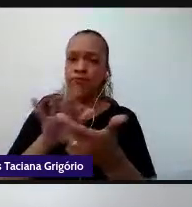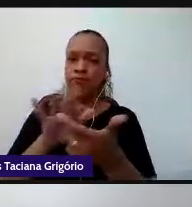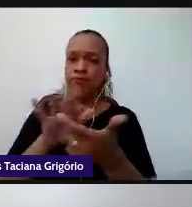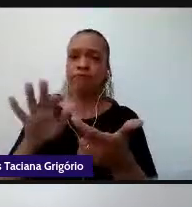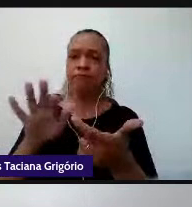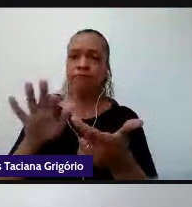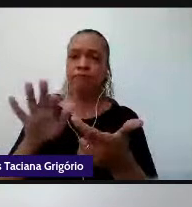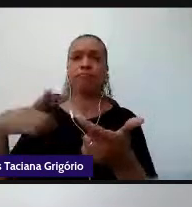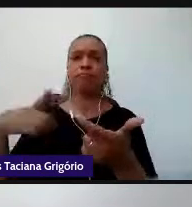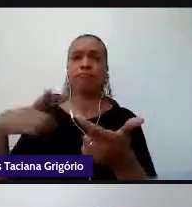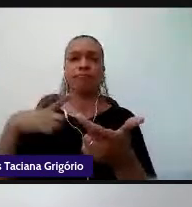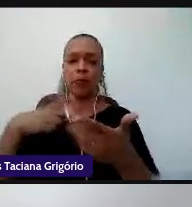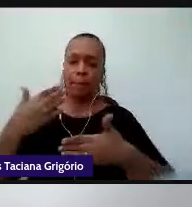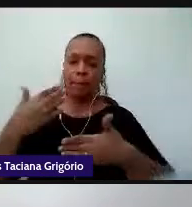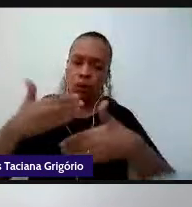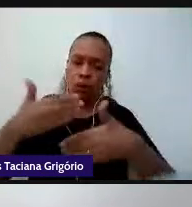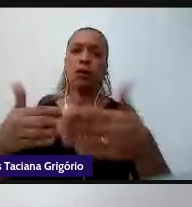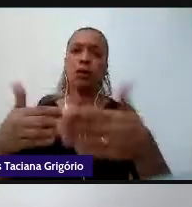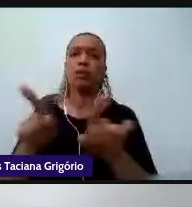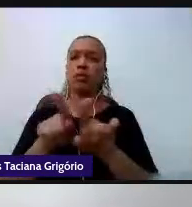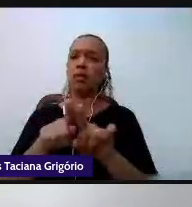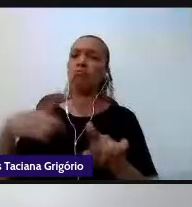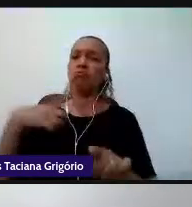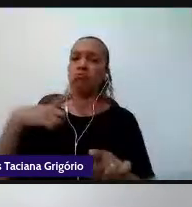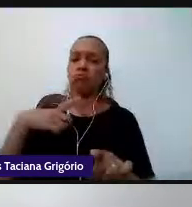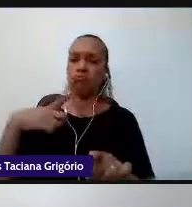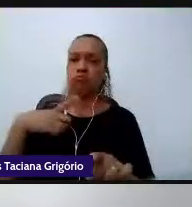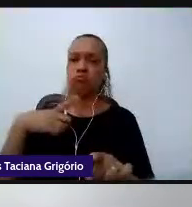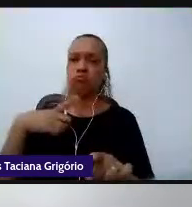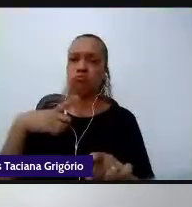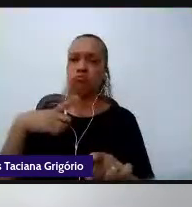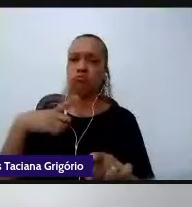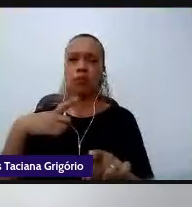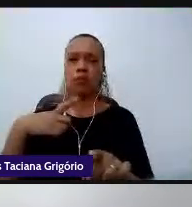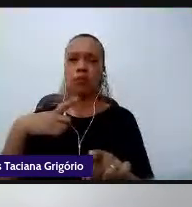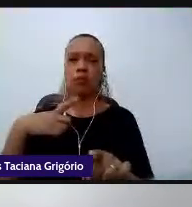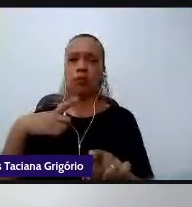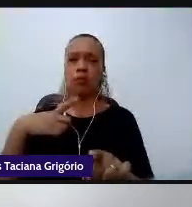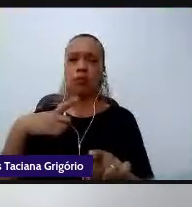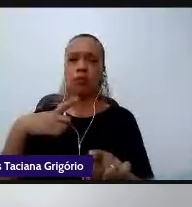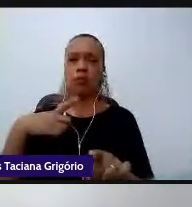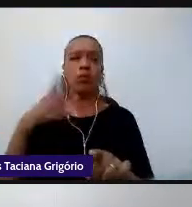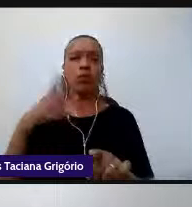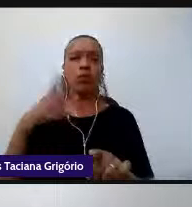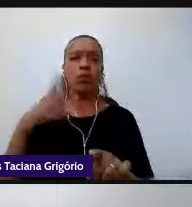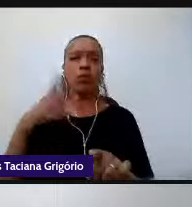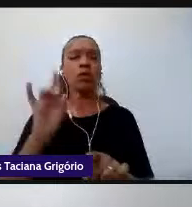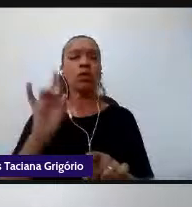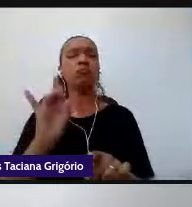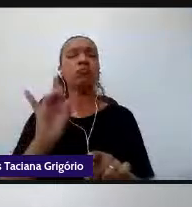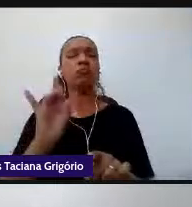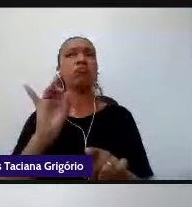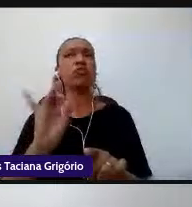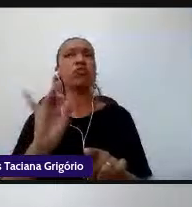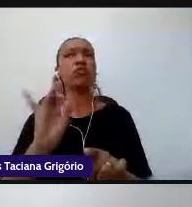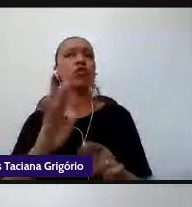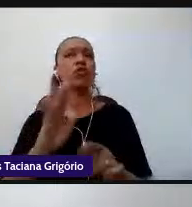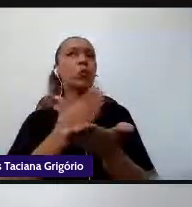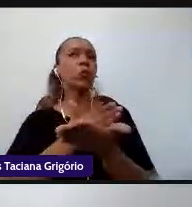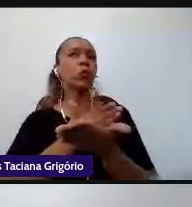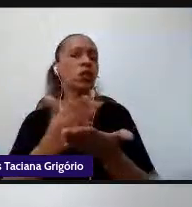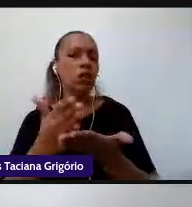dizendo que bastava, no início da chegada desse conceito ao Brasil, bastava